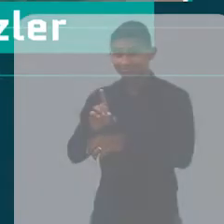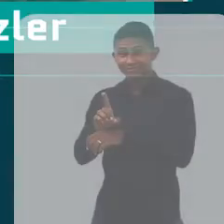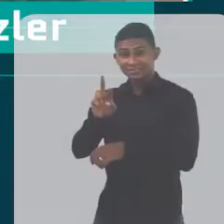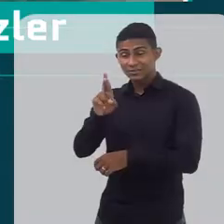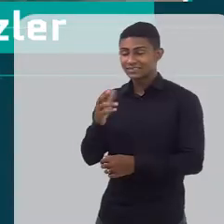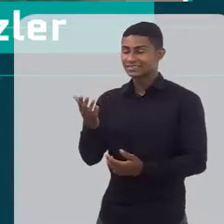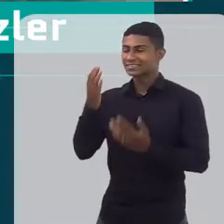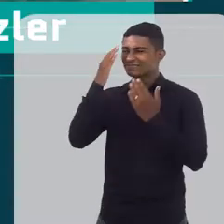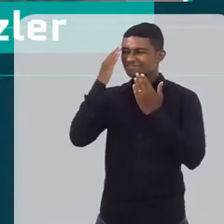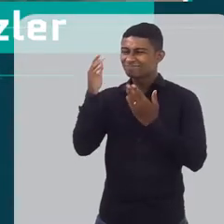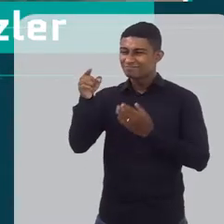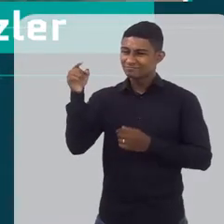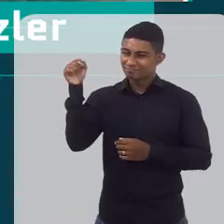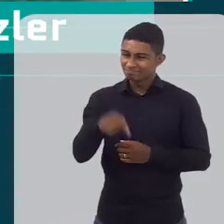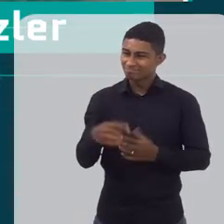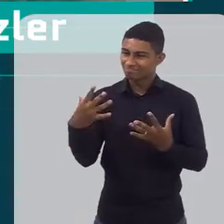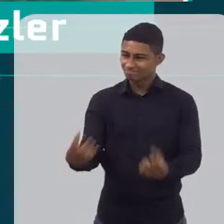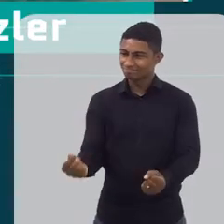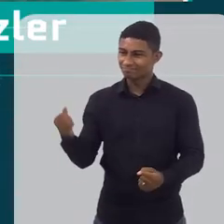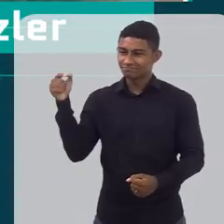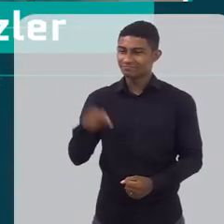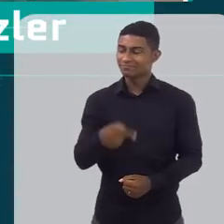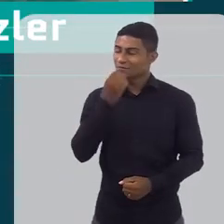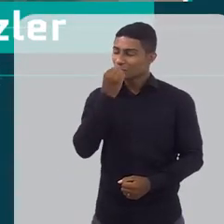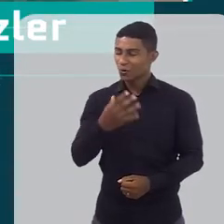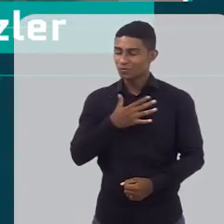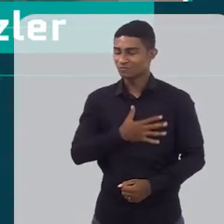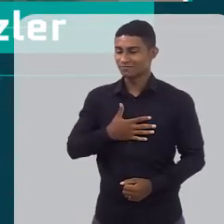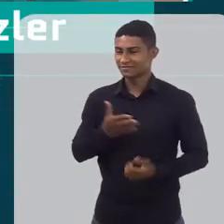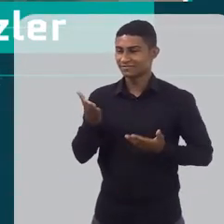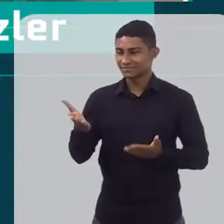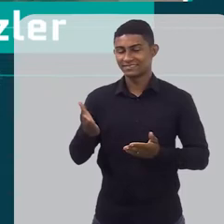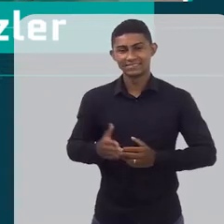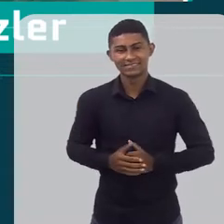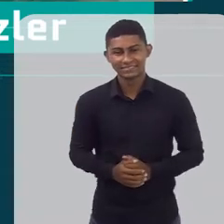Doutora, muito obrigado pela presença, é prazer enorme recebê-la aqui.